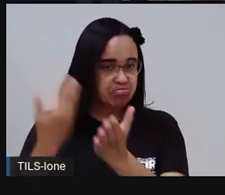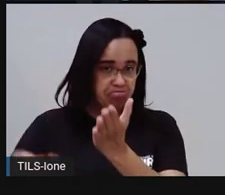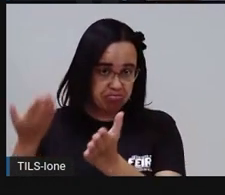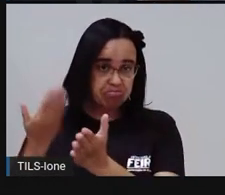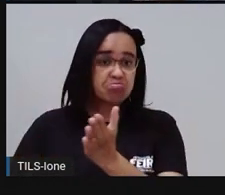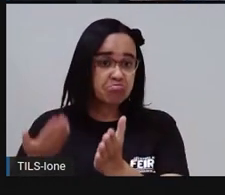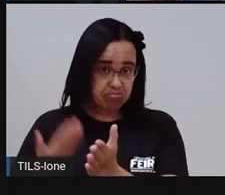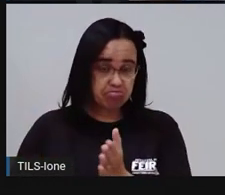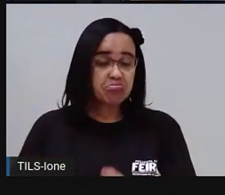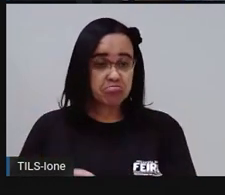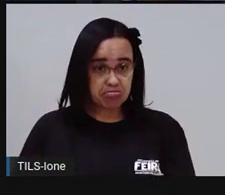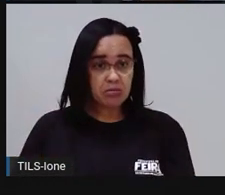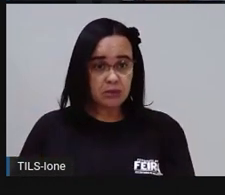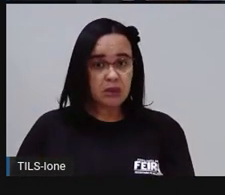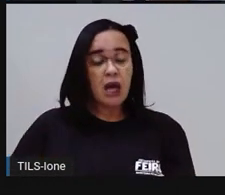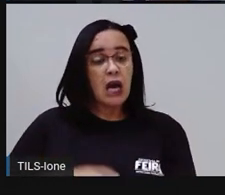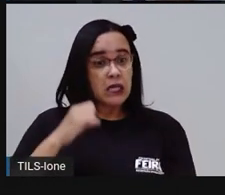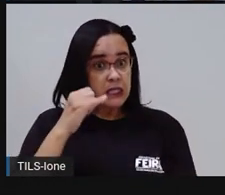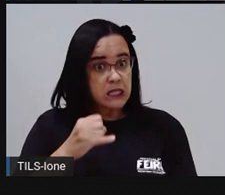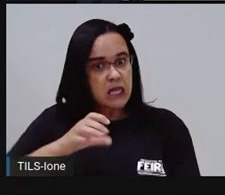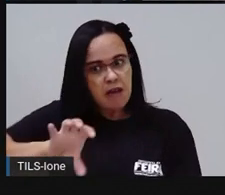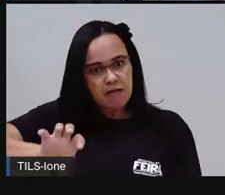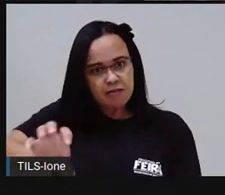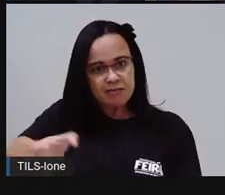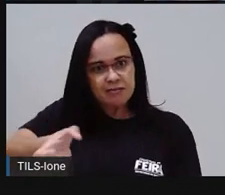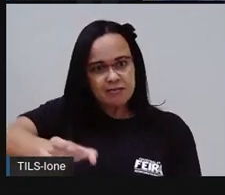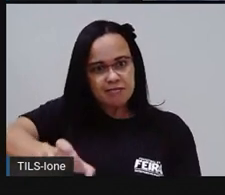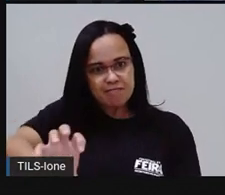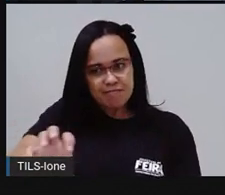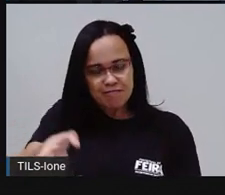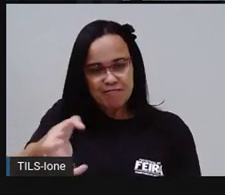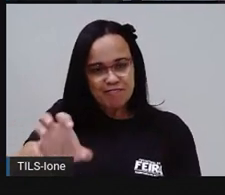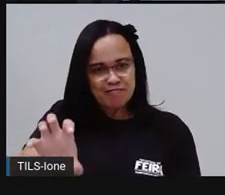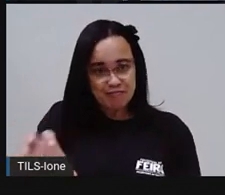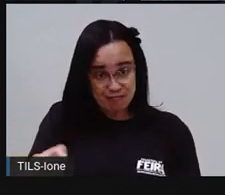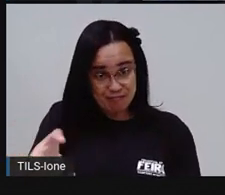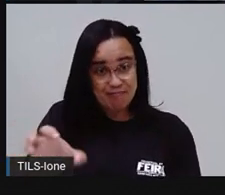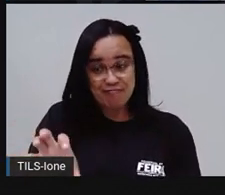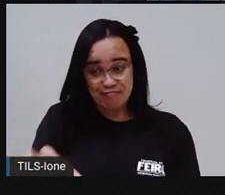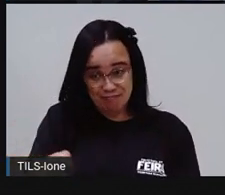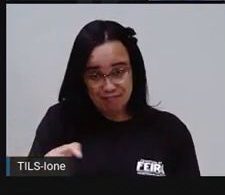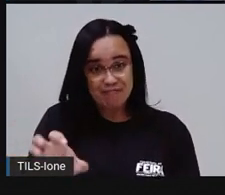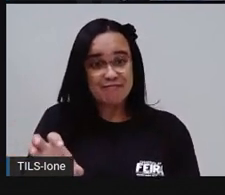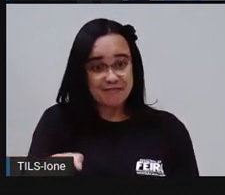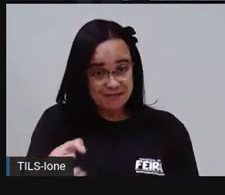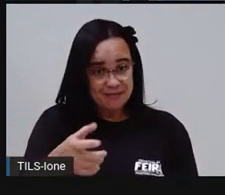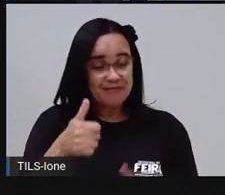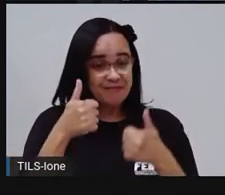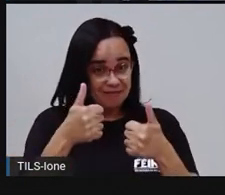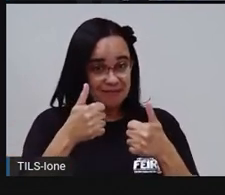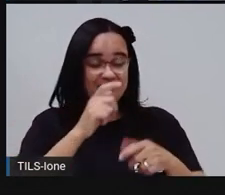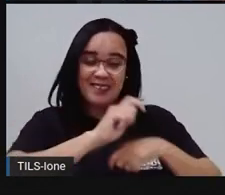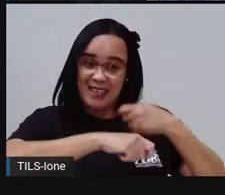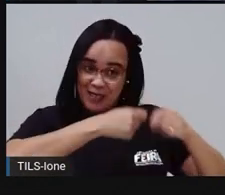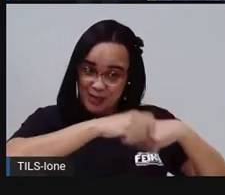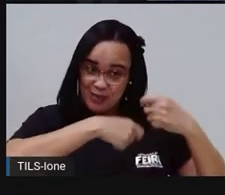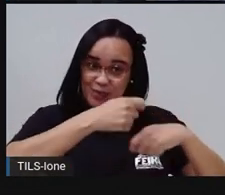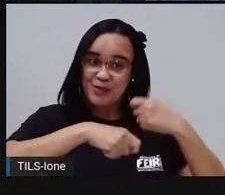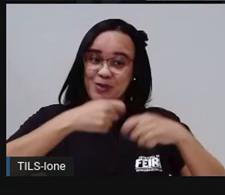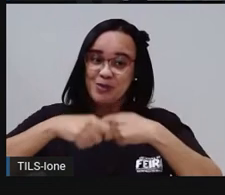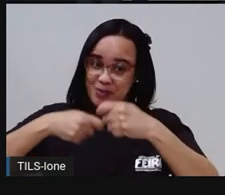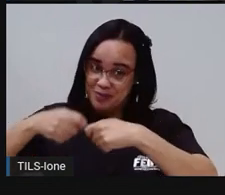E quando a gente fecha as torneiras, né? Deixar lá tudo fechadinho, para, ó, economizar.